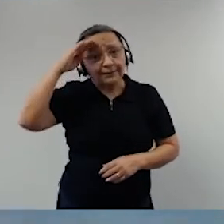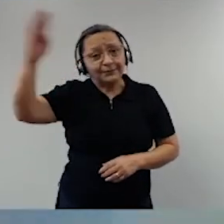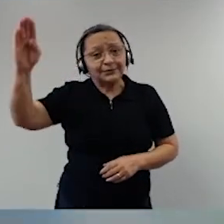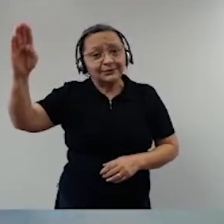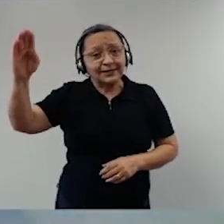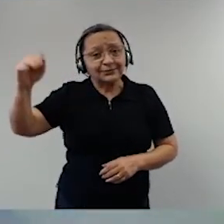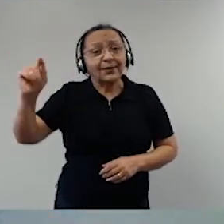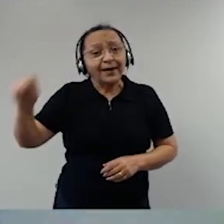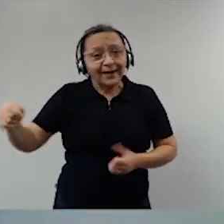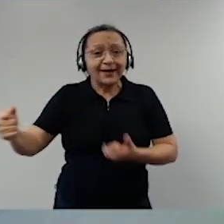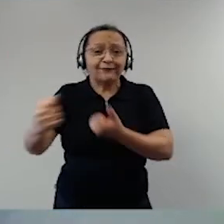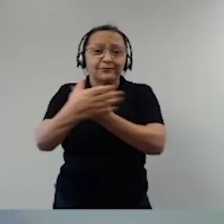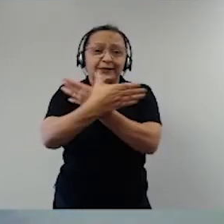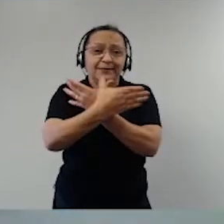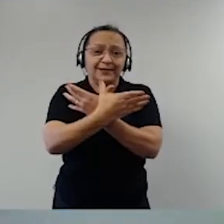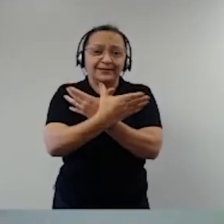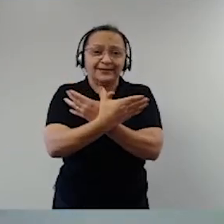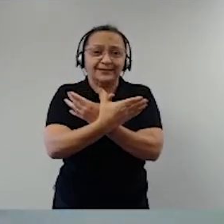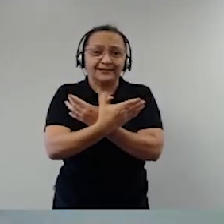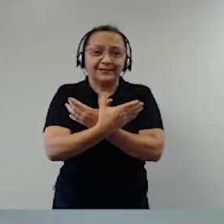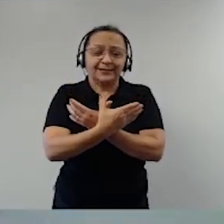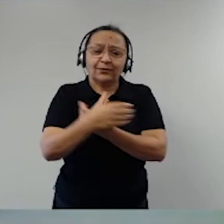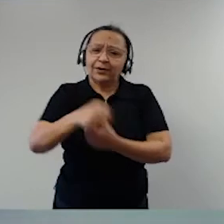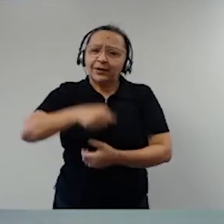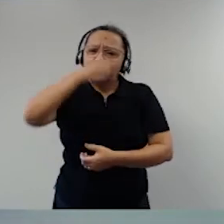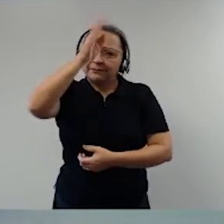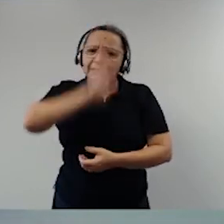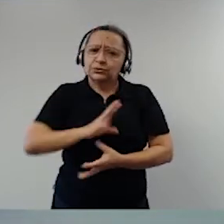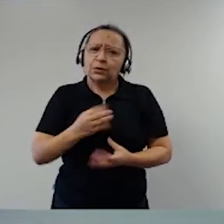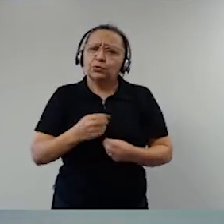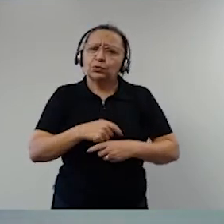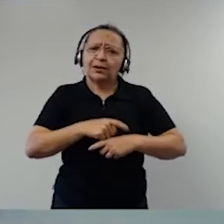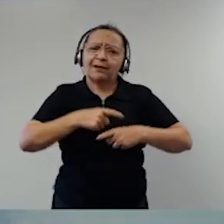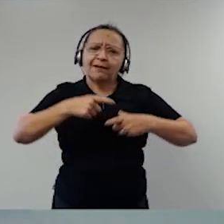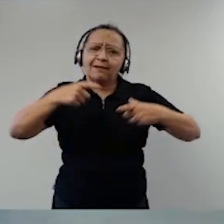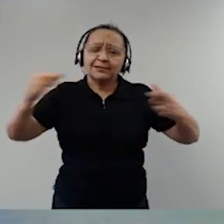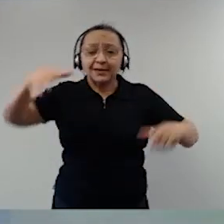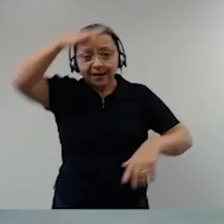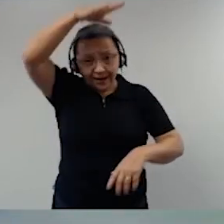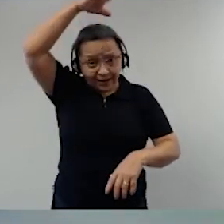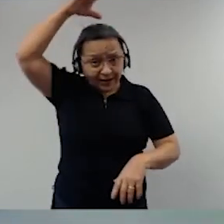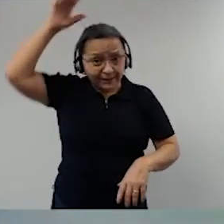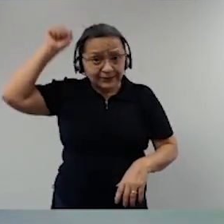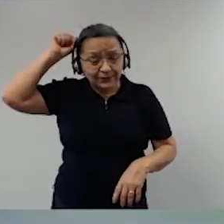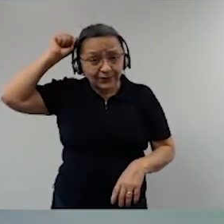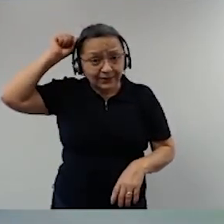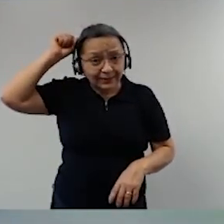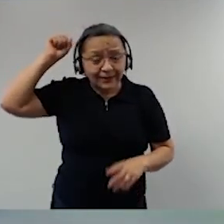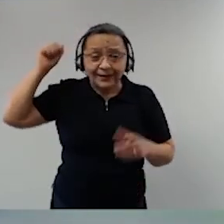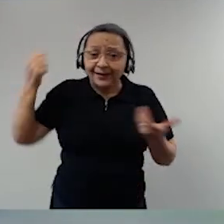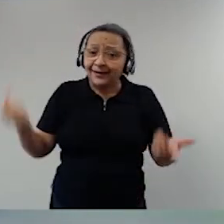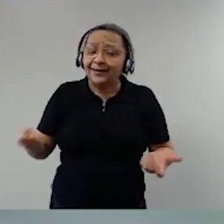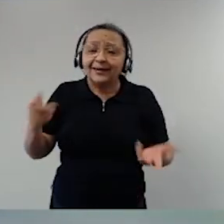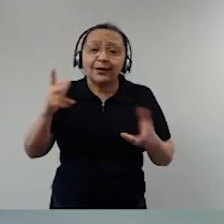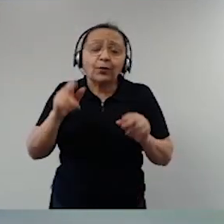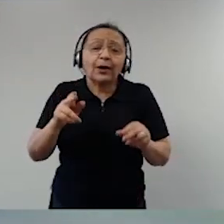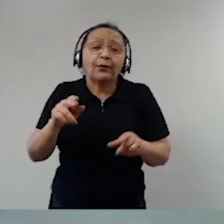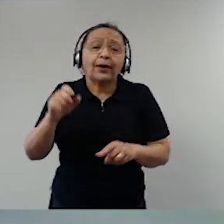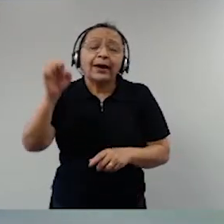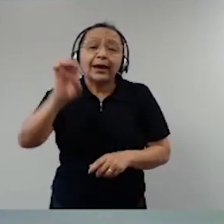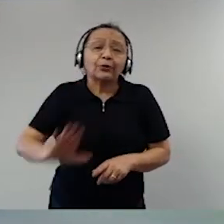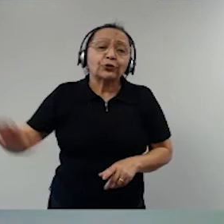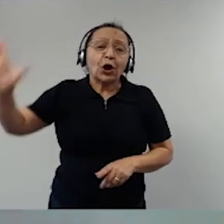Brasil. O Brasil é um continente, a Amazônia é maior que toda a União Europeia com 27 países. Então,